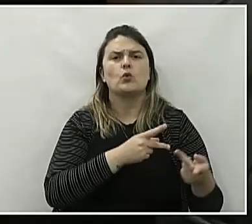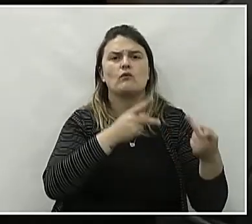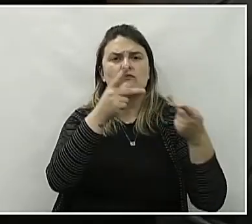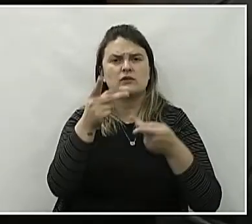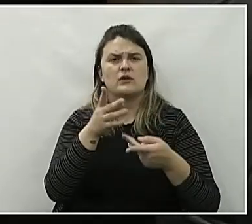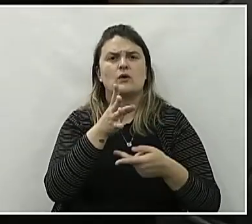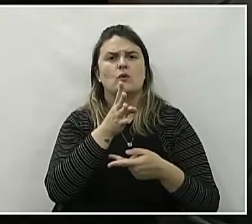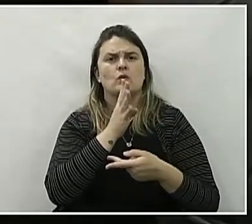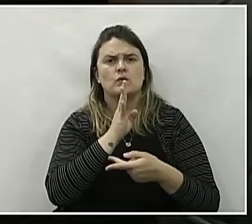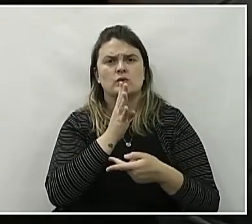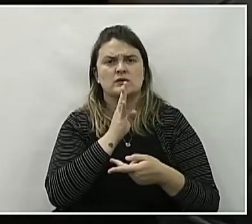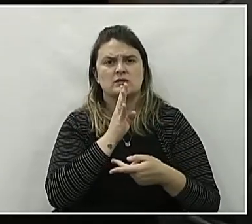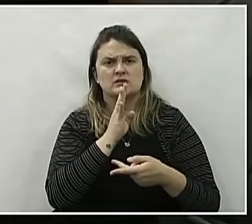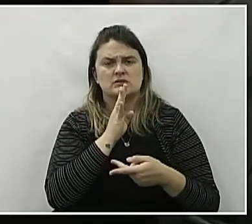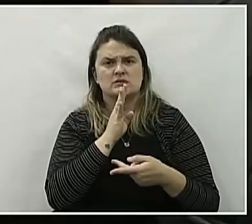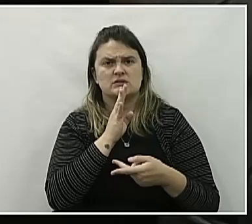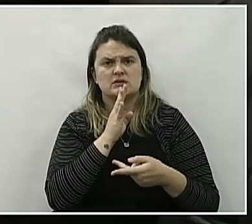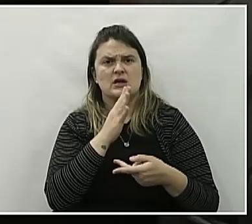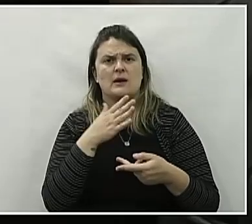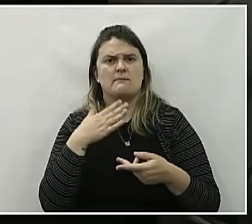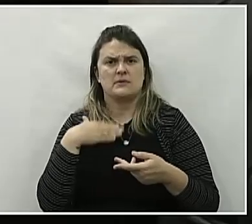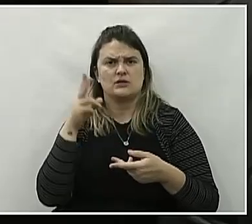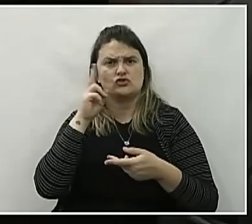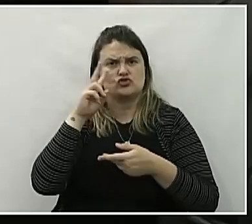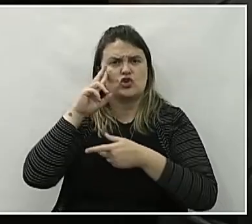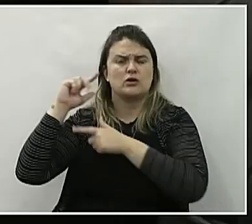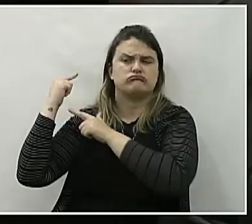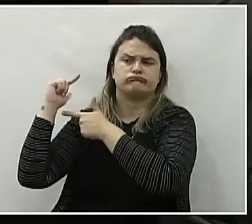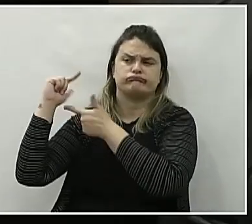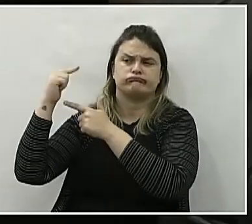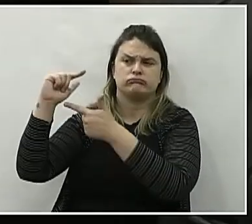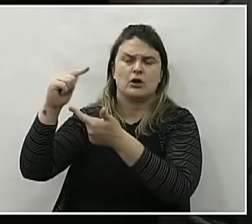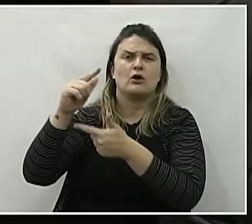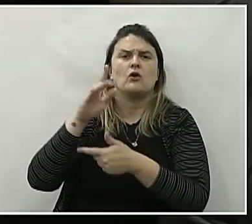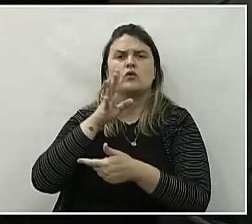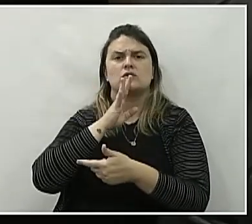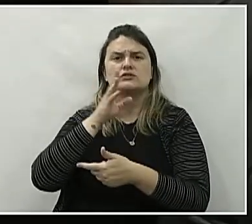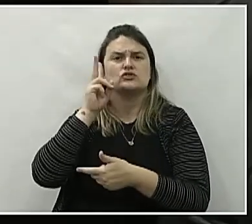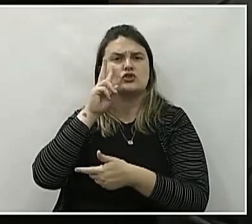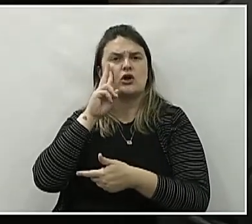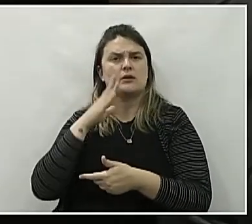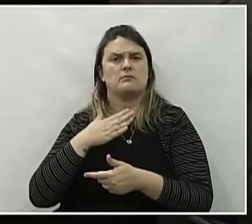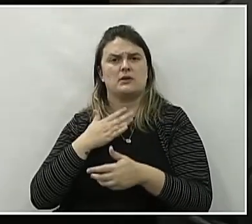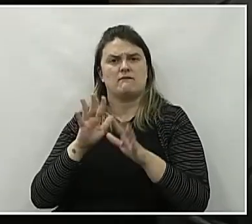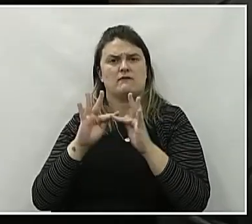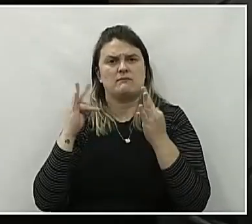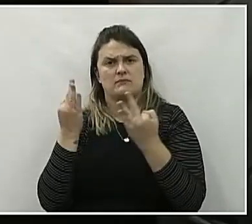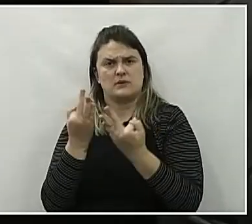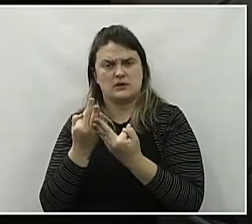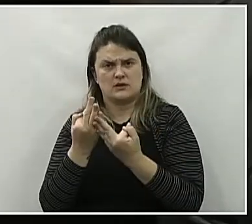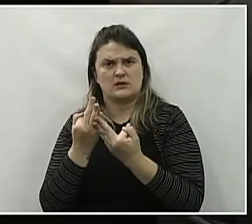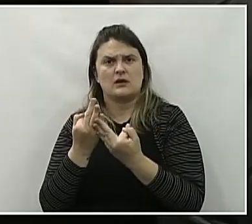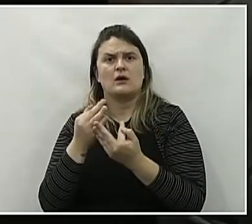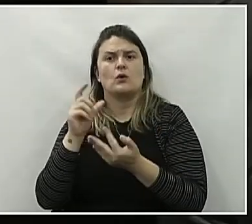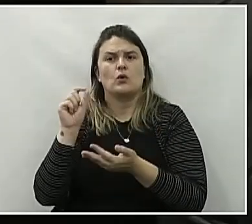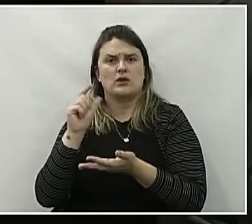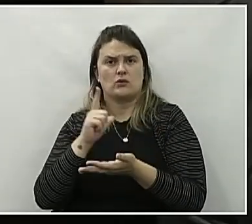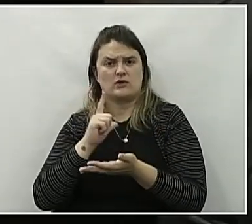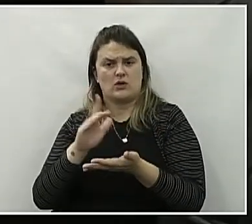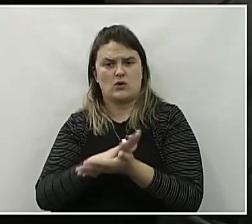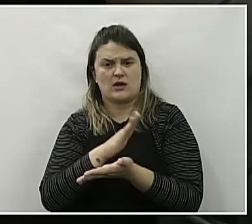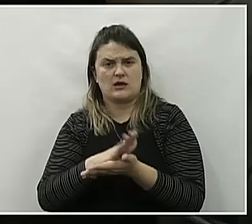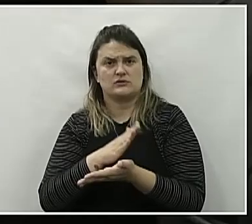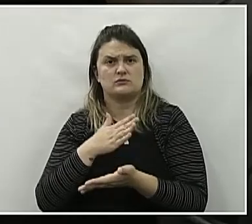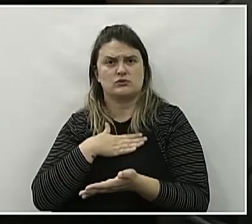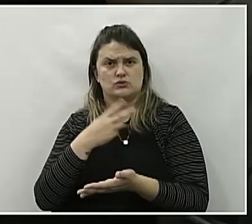conhecer toda a minha trajetória, conhecer a história da minha família, os gastos que eu tenho com